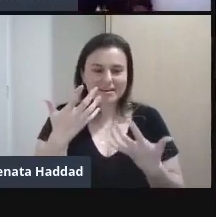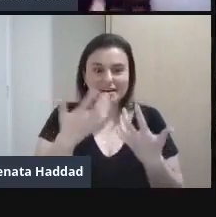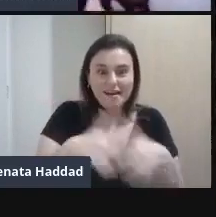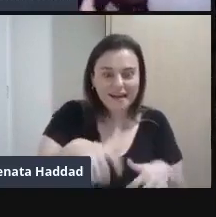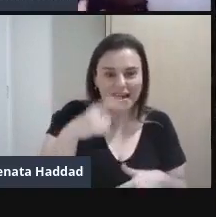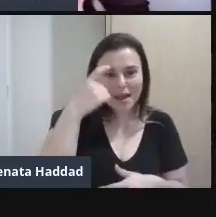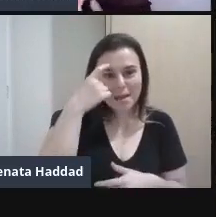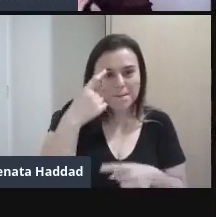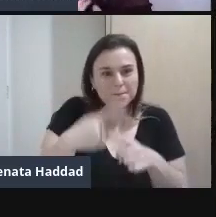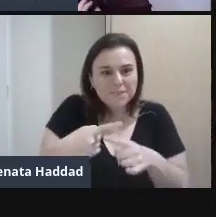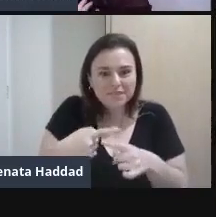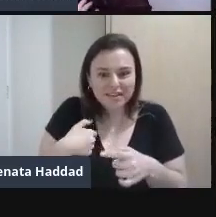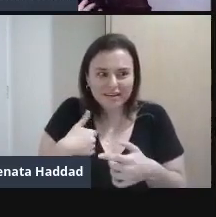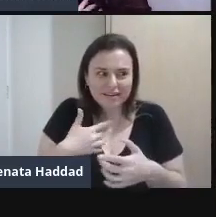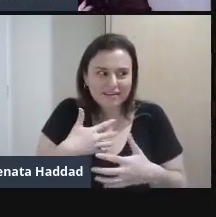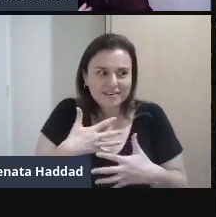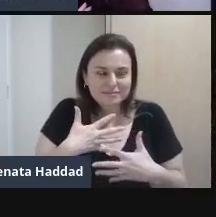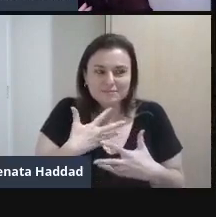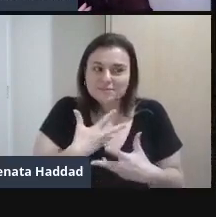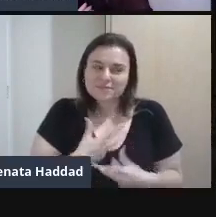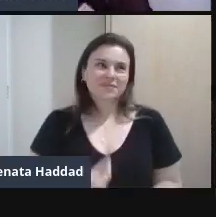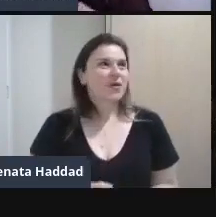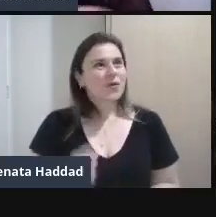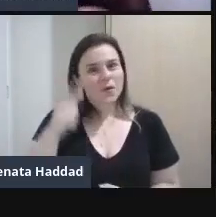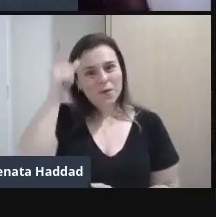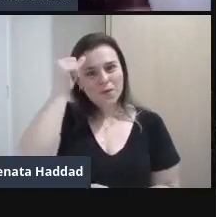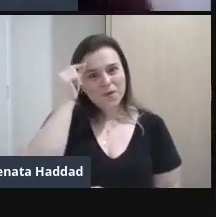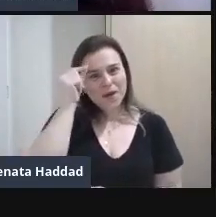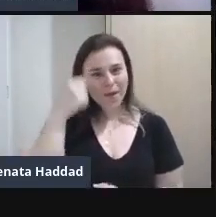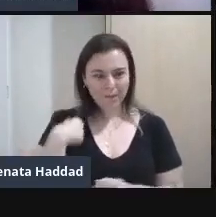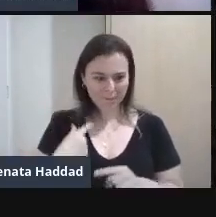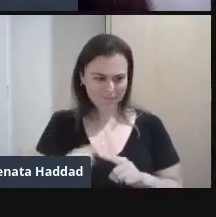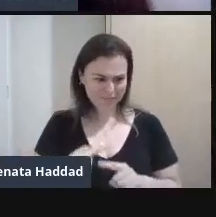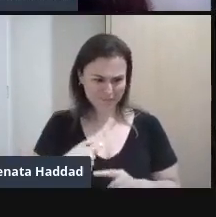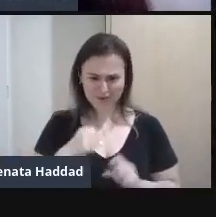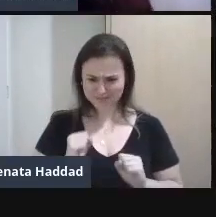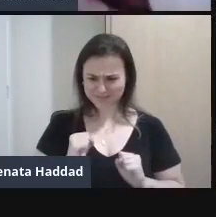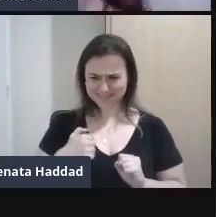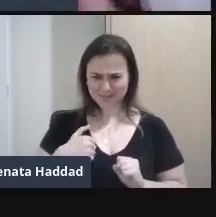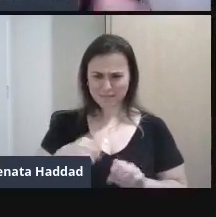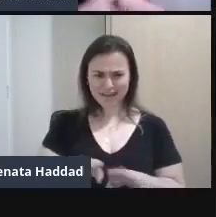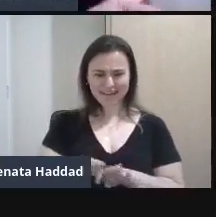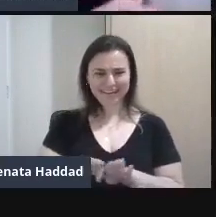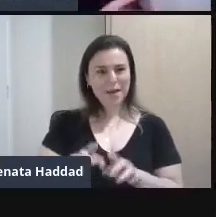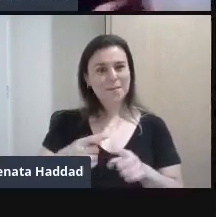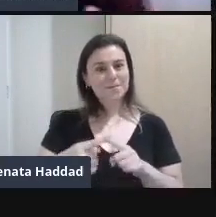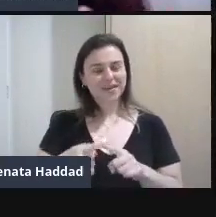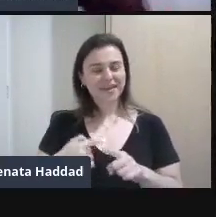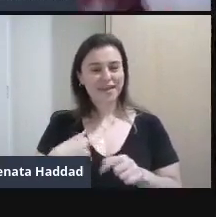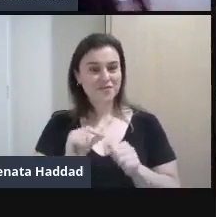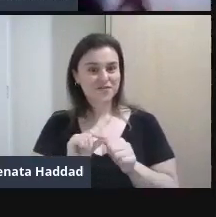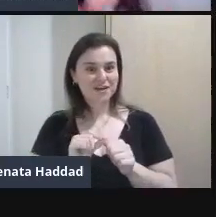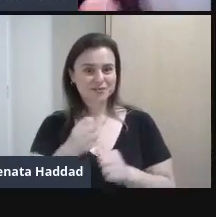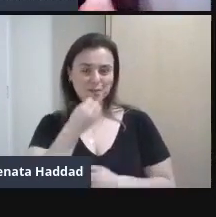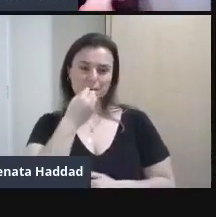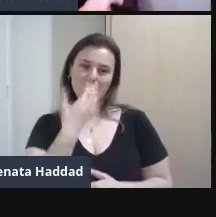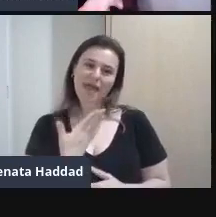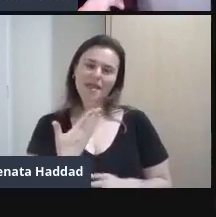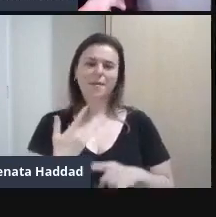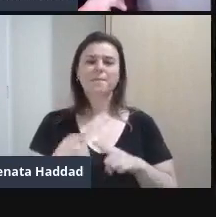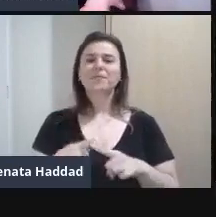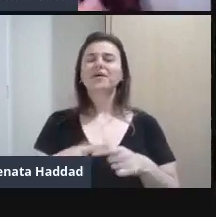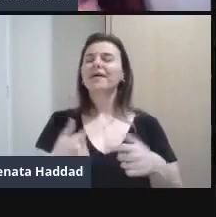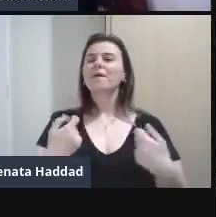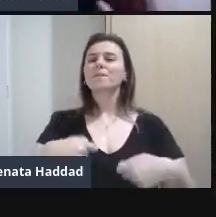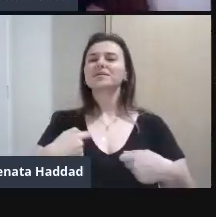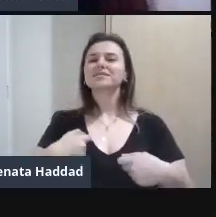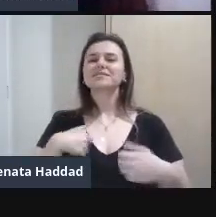Um certo alívio Você fala assim Não, eu posso também Fazer várias coisas Por que que eu não posso E faço bem Por que que eu tenho Que me limitar a